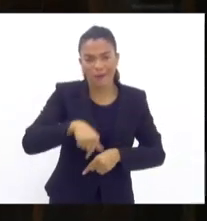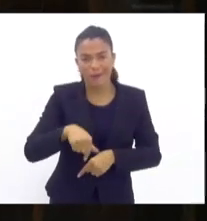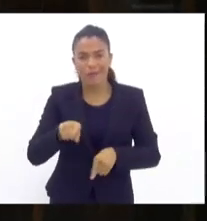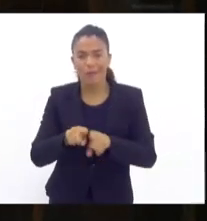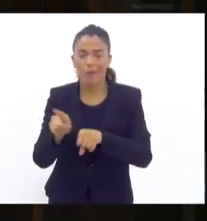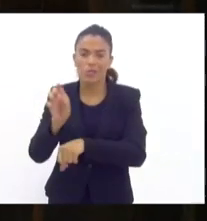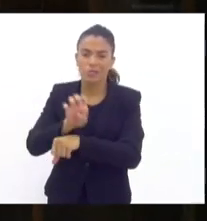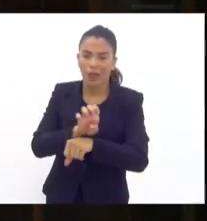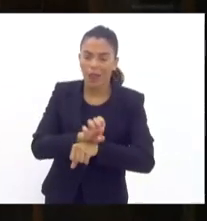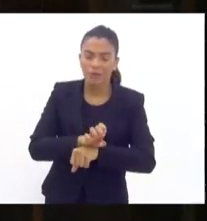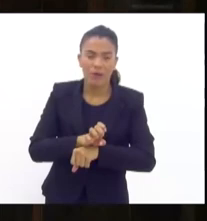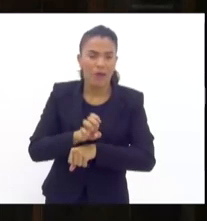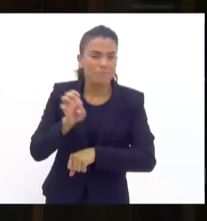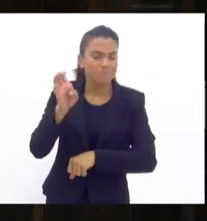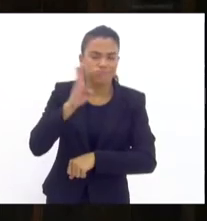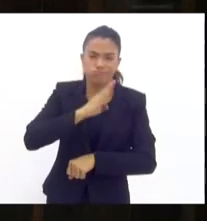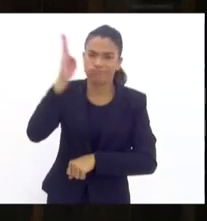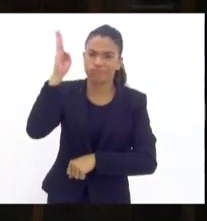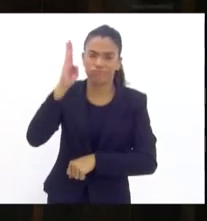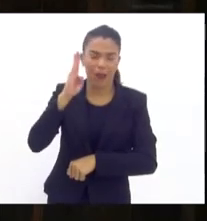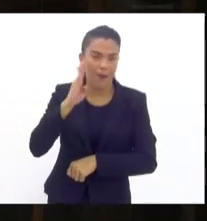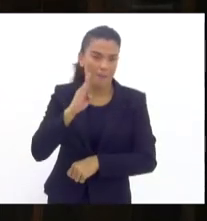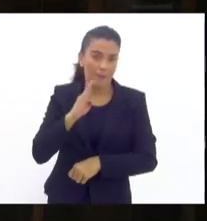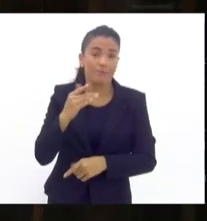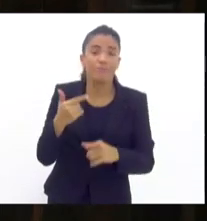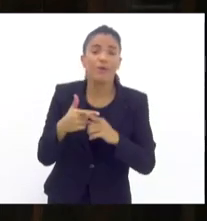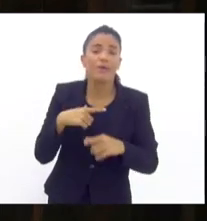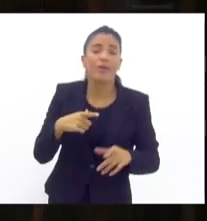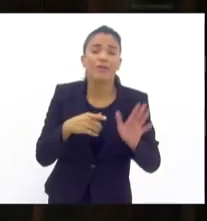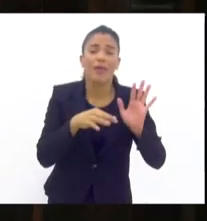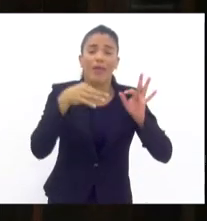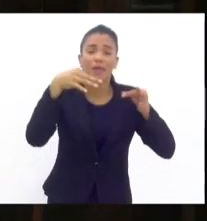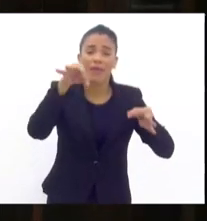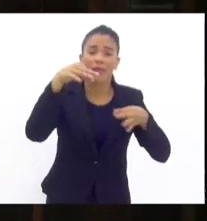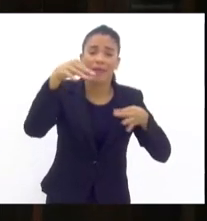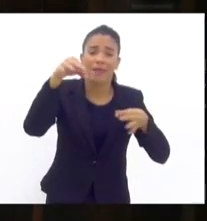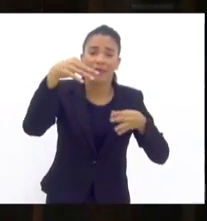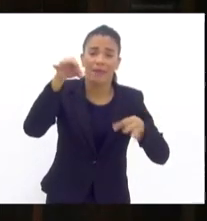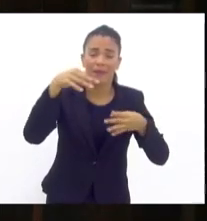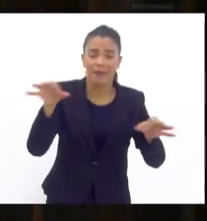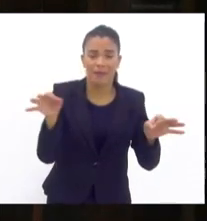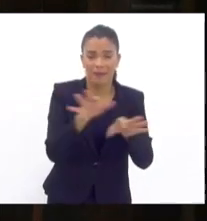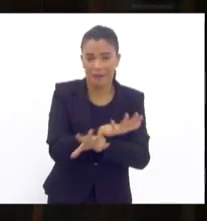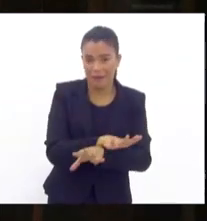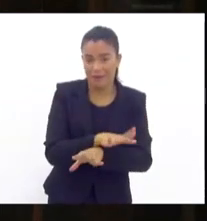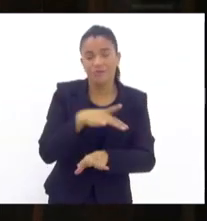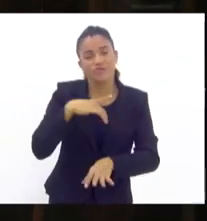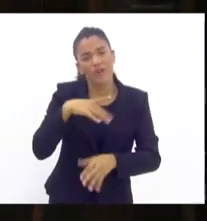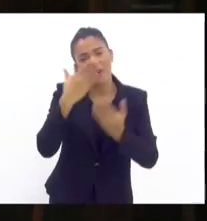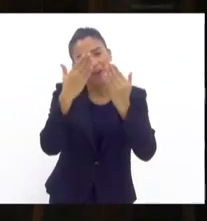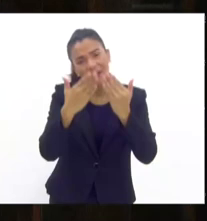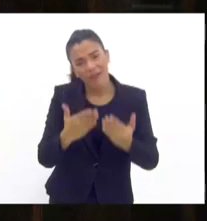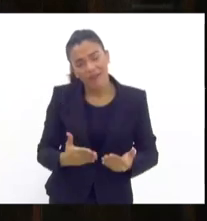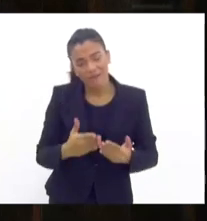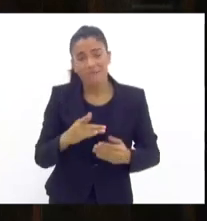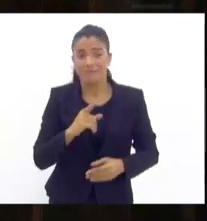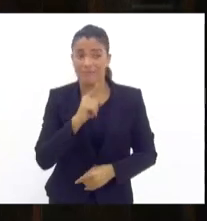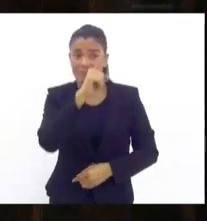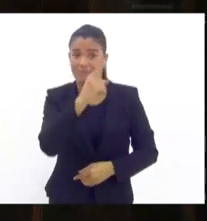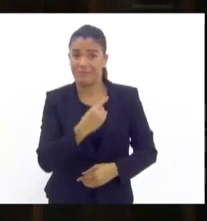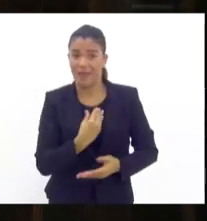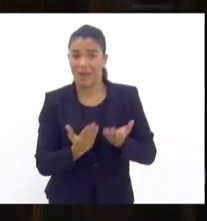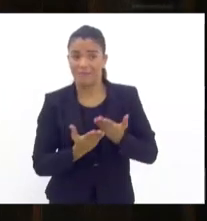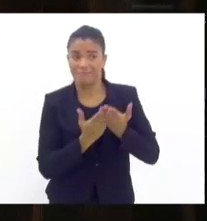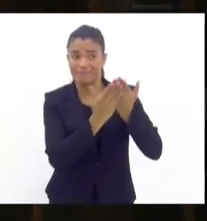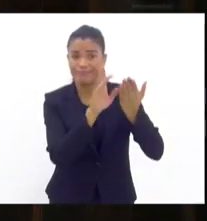muito mais rápido, porque já foi feito, já foi realizado, já foi realizado, está lá em Brasília.